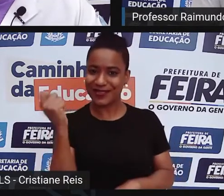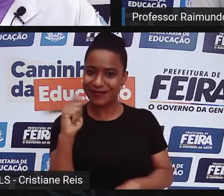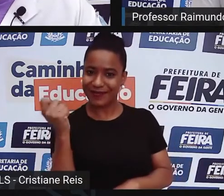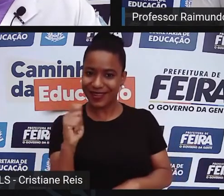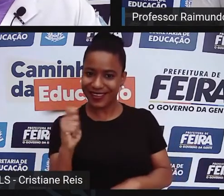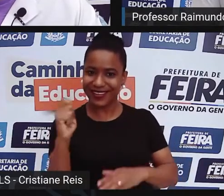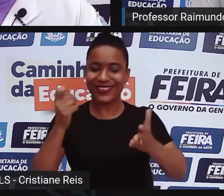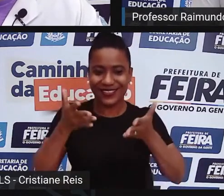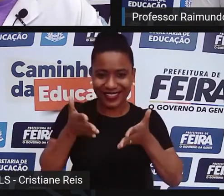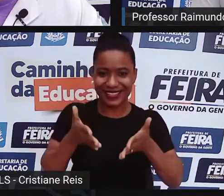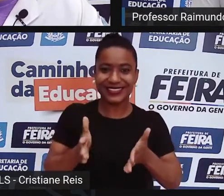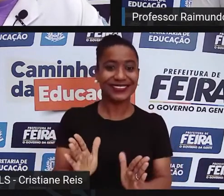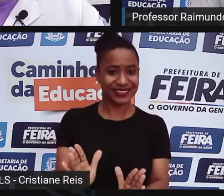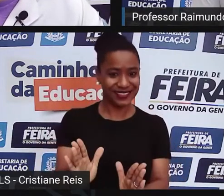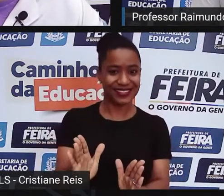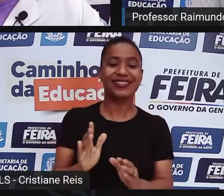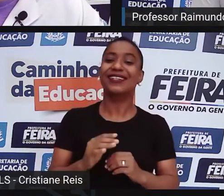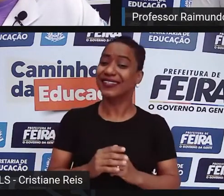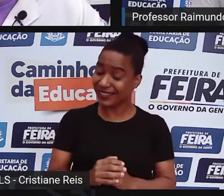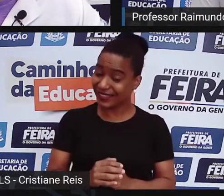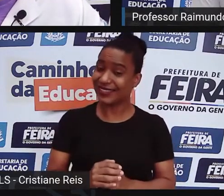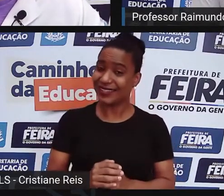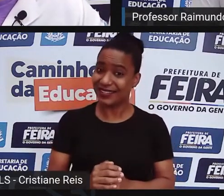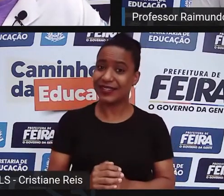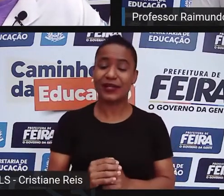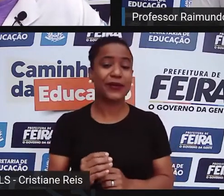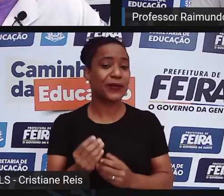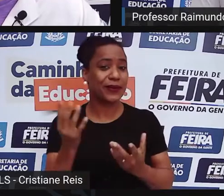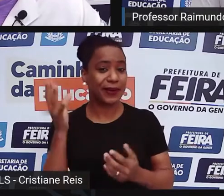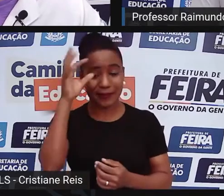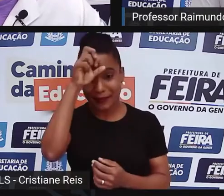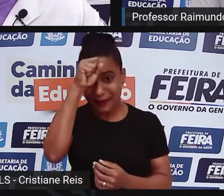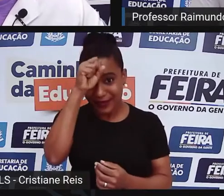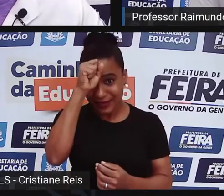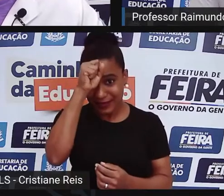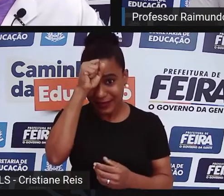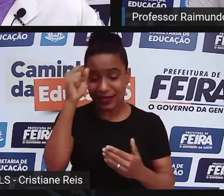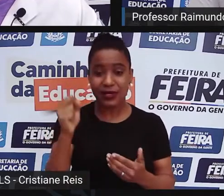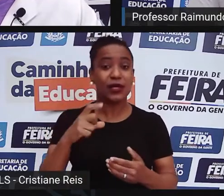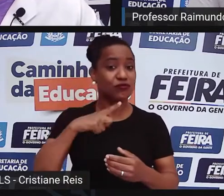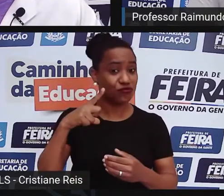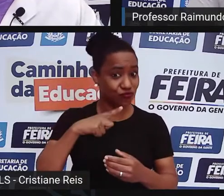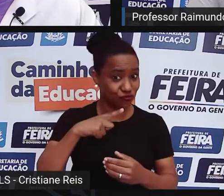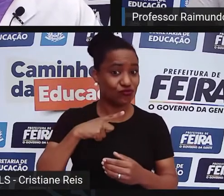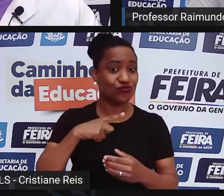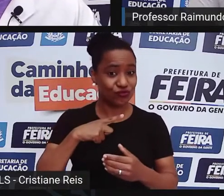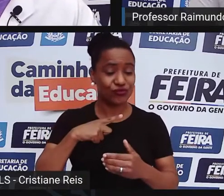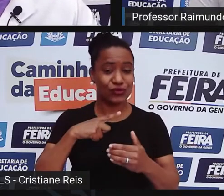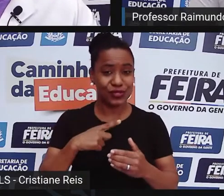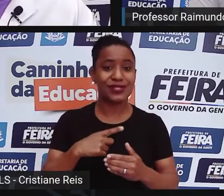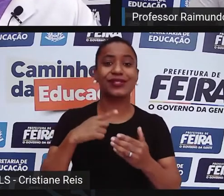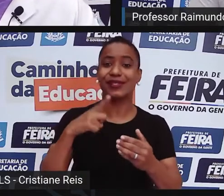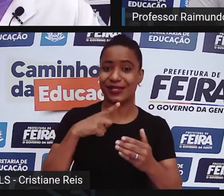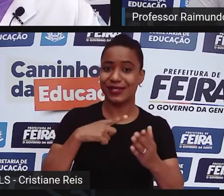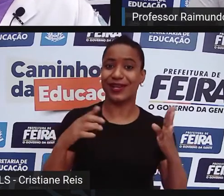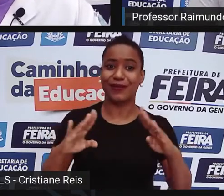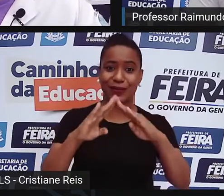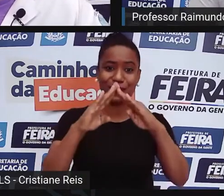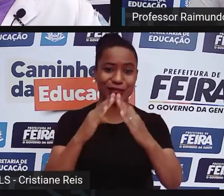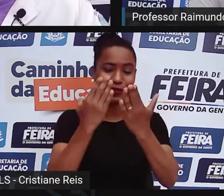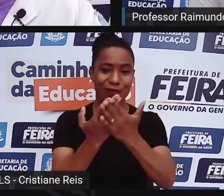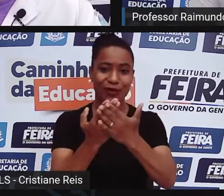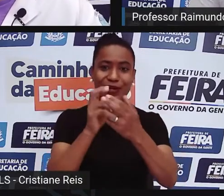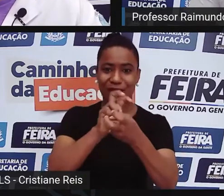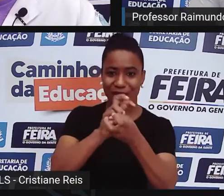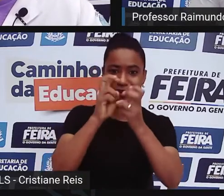Eu tive a oportunidade de frequentar a Academia de Capoeira do mestre Adol, é um